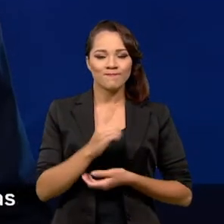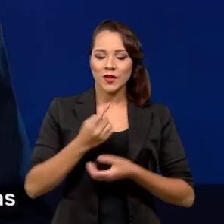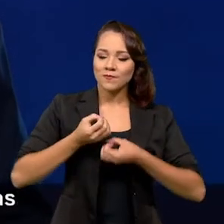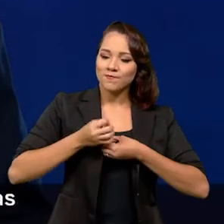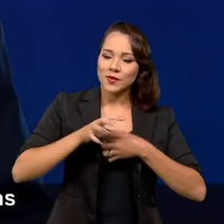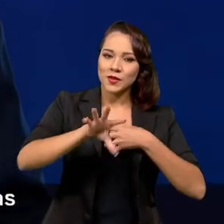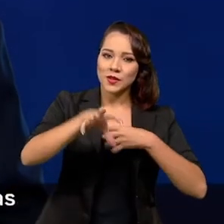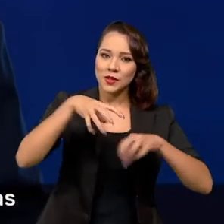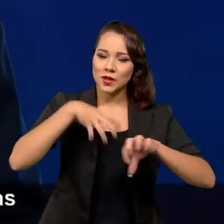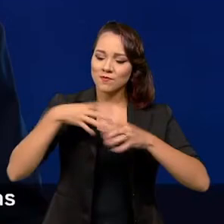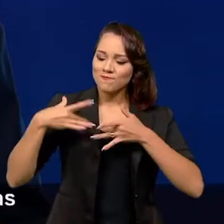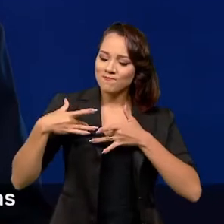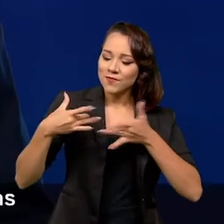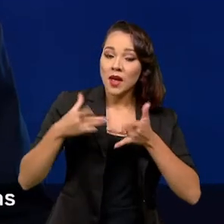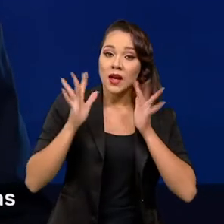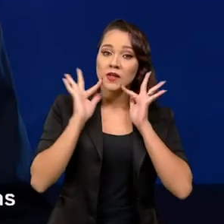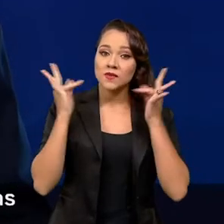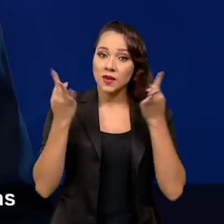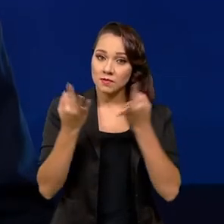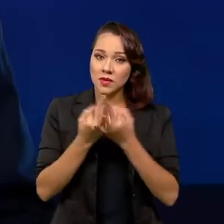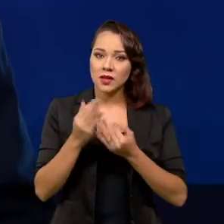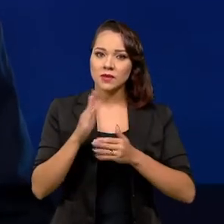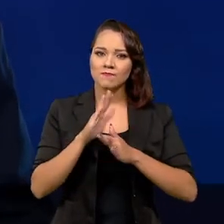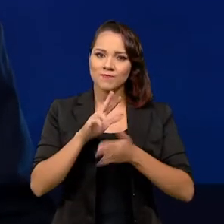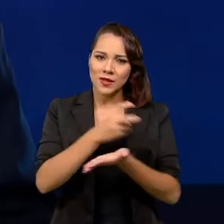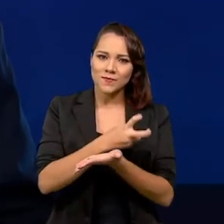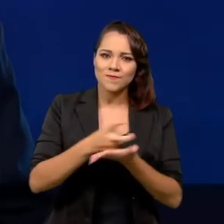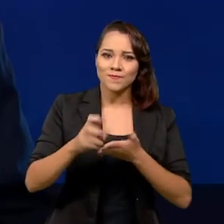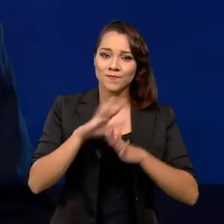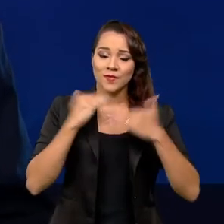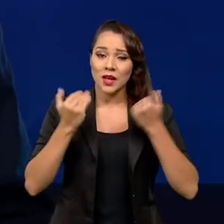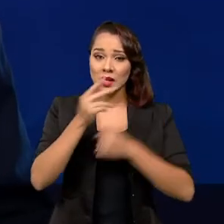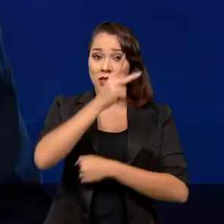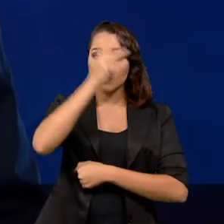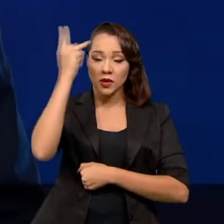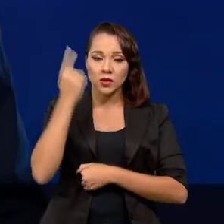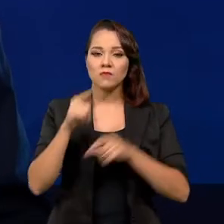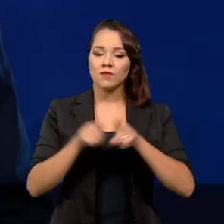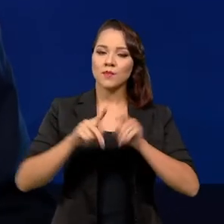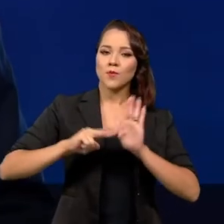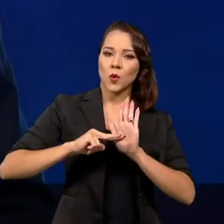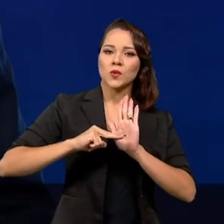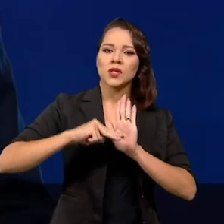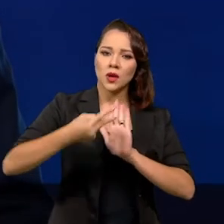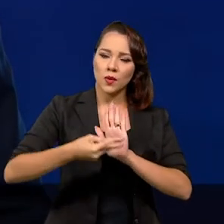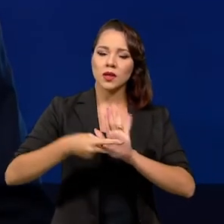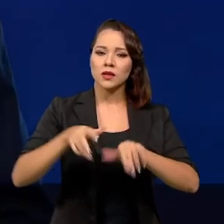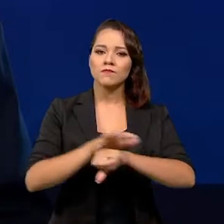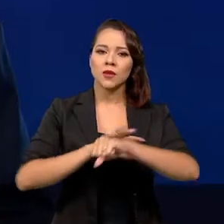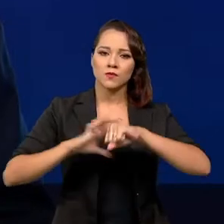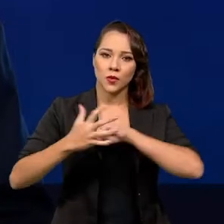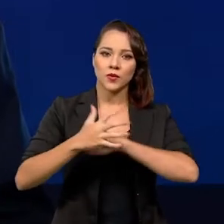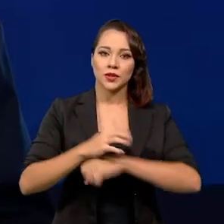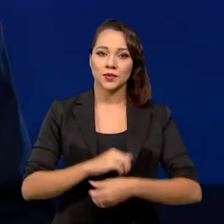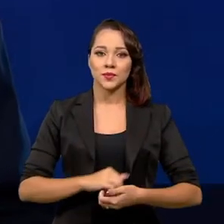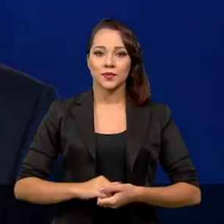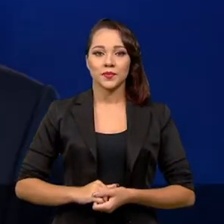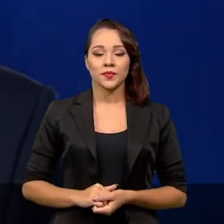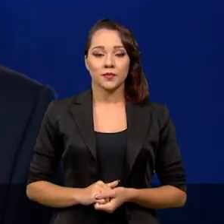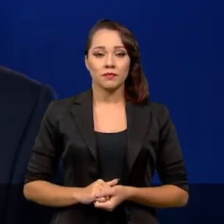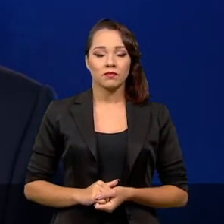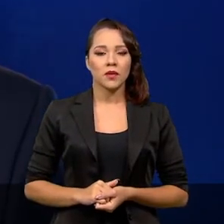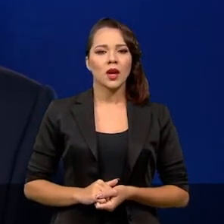solidariedade aos familiares das vítimas e àqueles que ainda sofrem em decorrência das sequelas dessa doença.